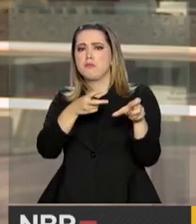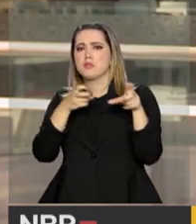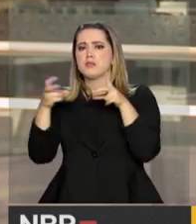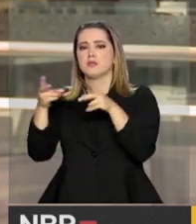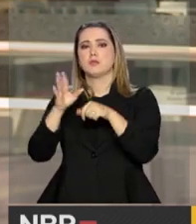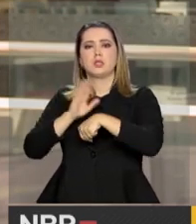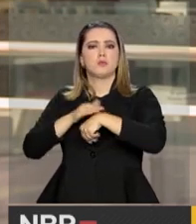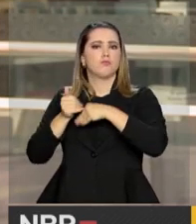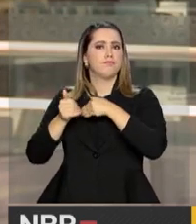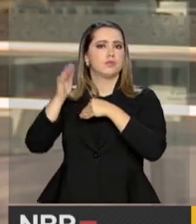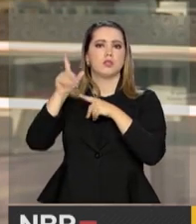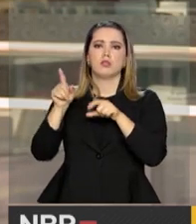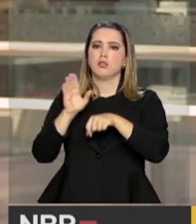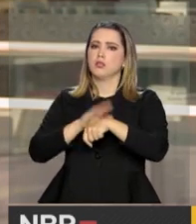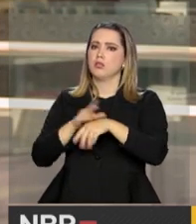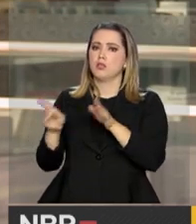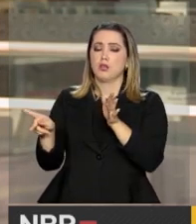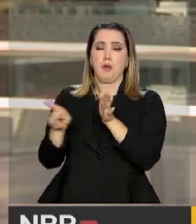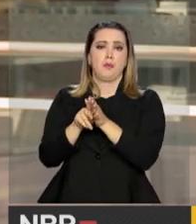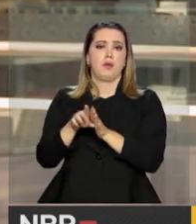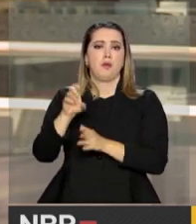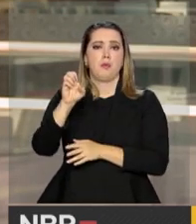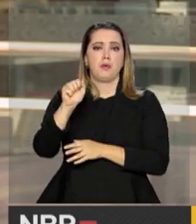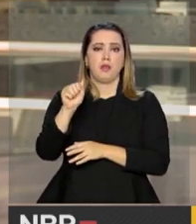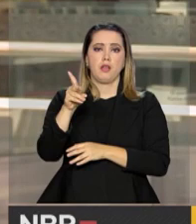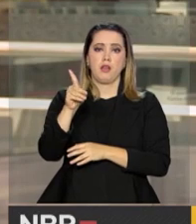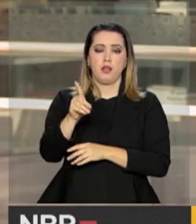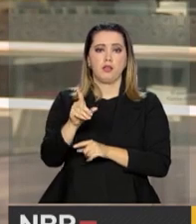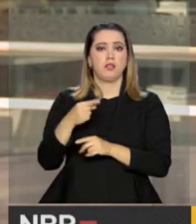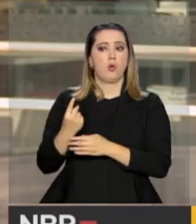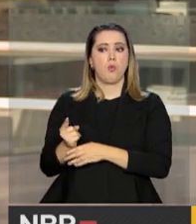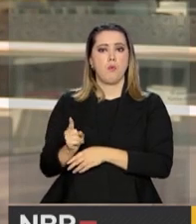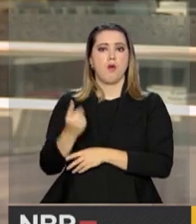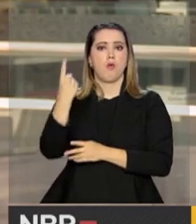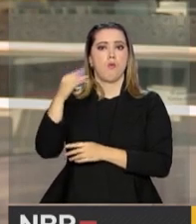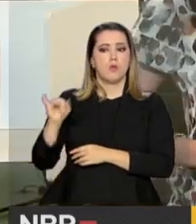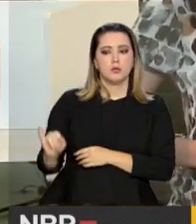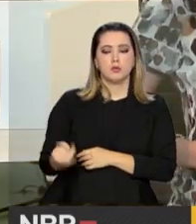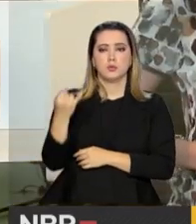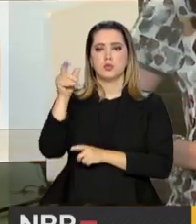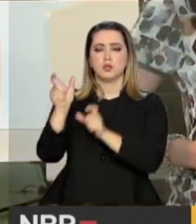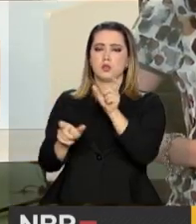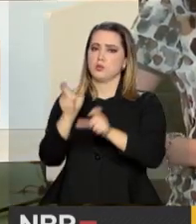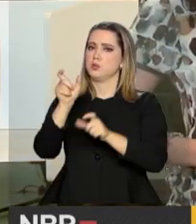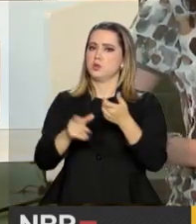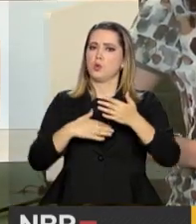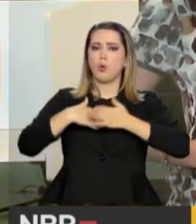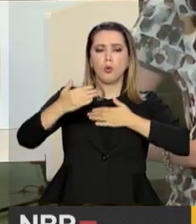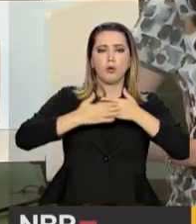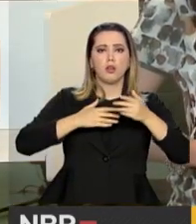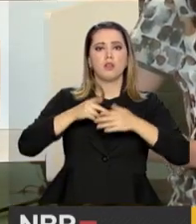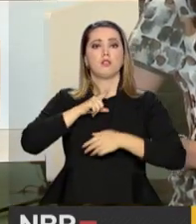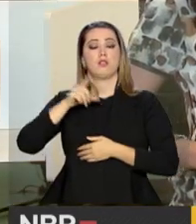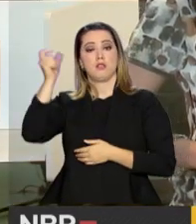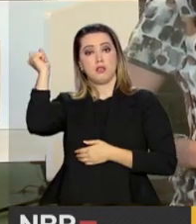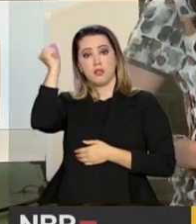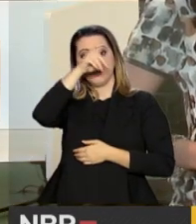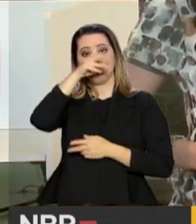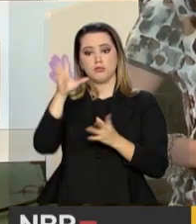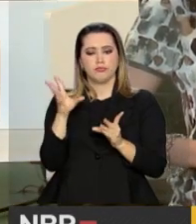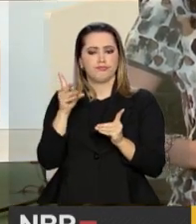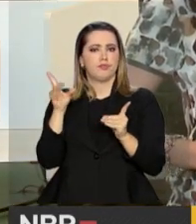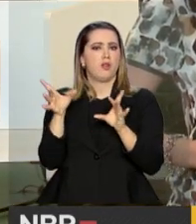atemporais e espaciais da própria AD oferecem uma oportunidade única para qualquer pessoa que tenha dificuldade em